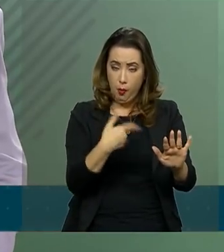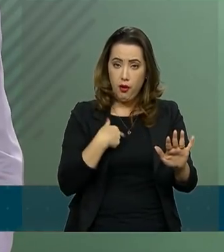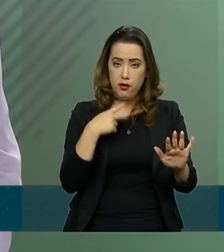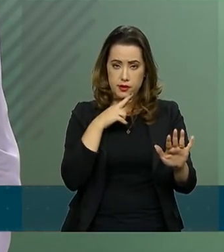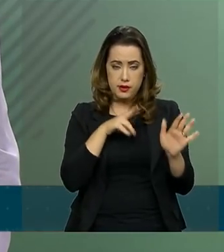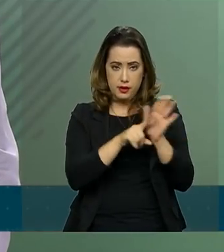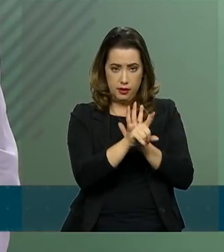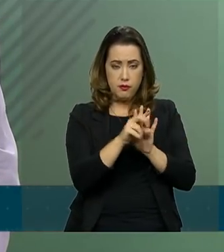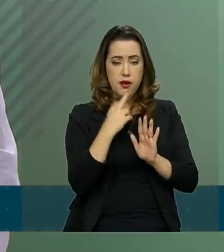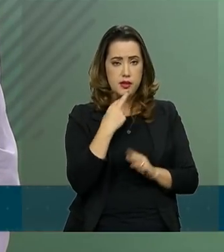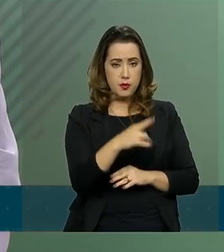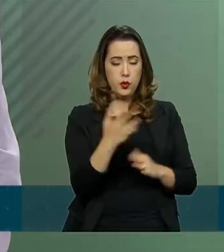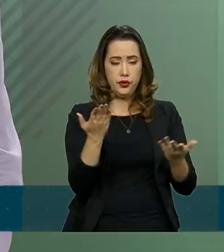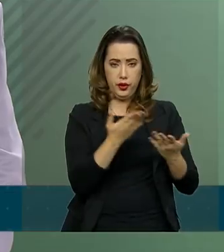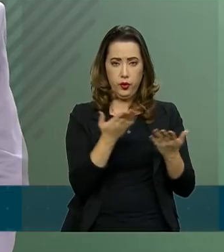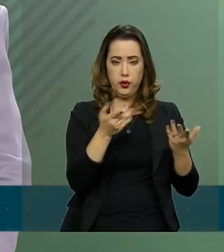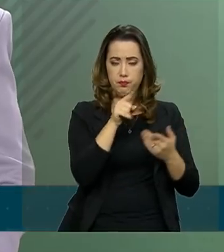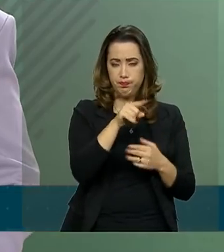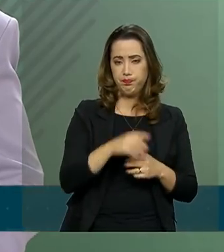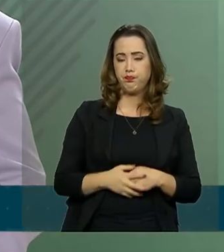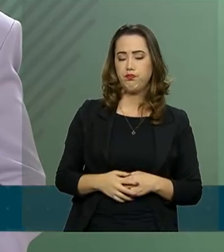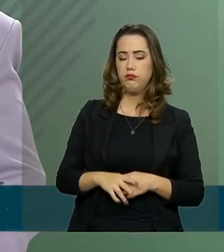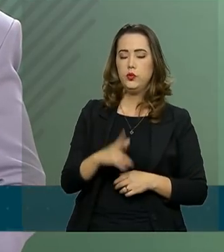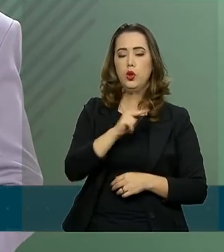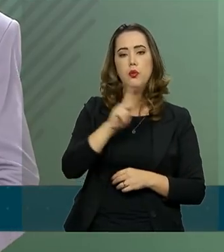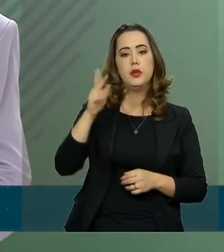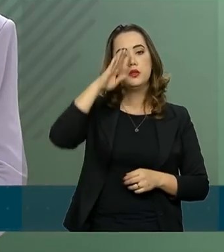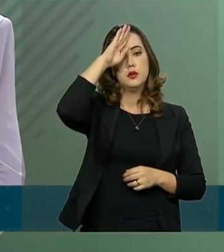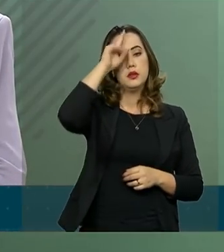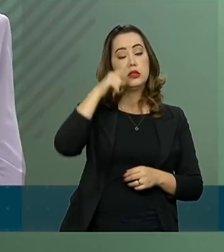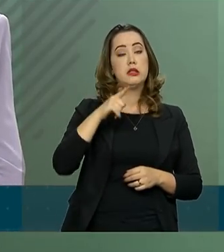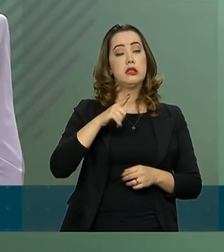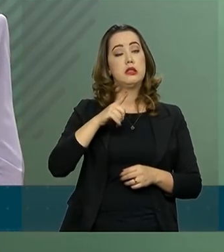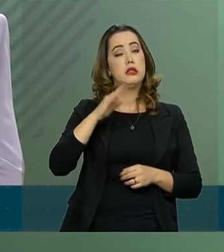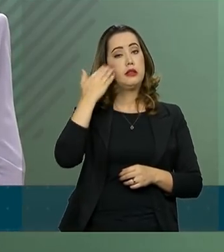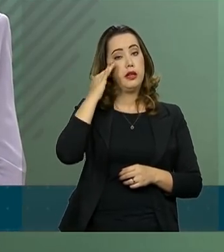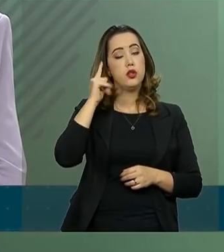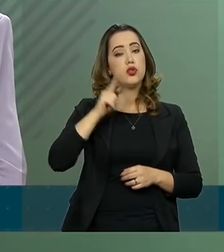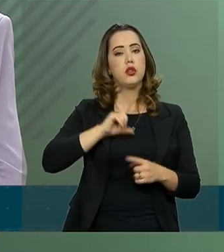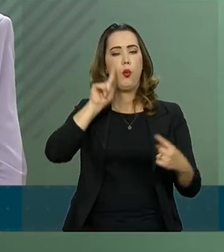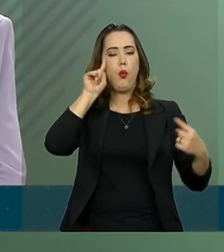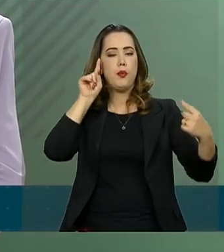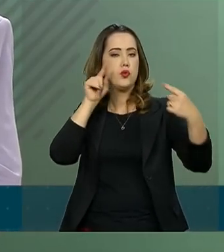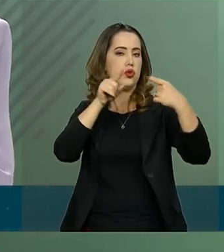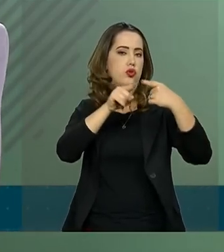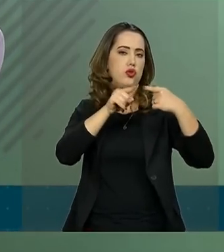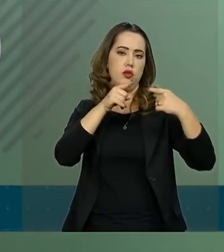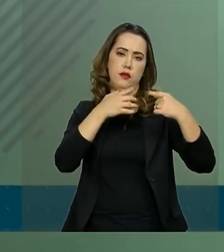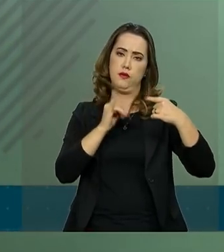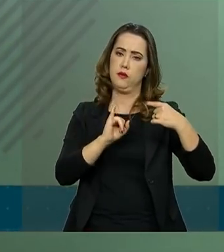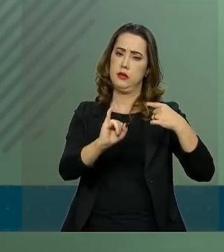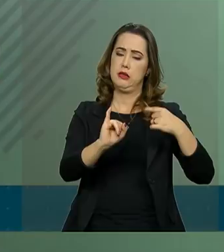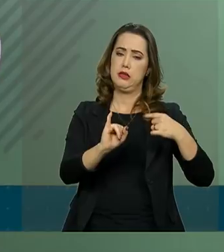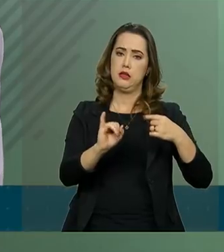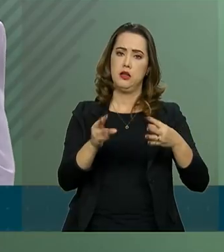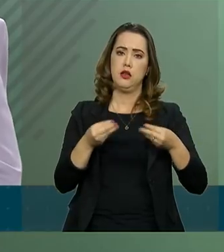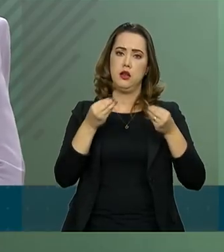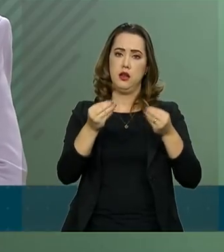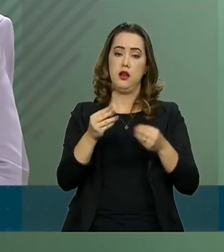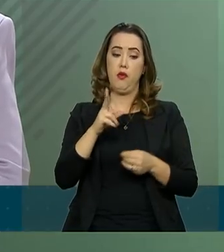aí, você me avança a tua segunda. O presidente entende que há um objetivo quando levou, inclusive